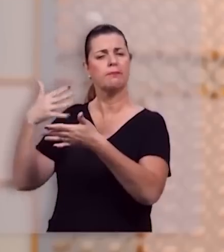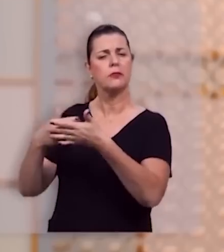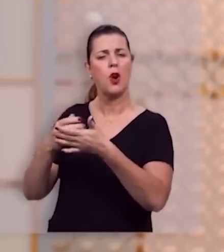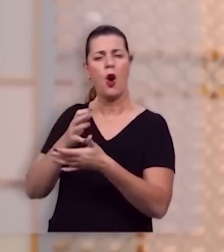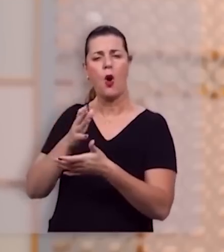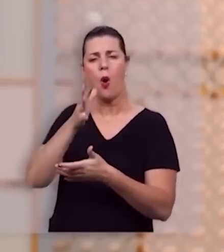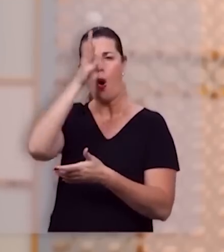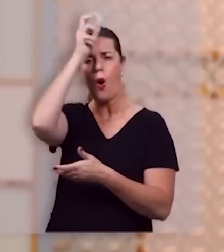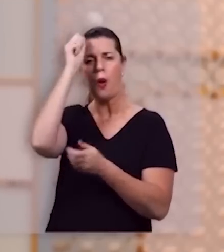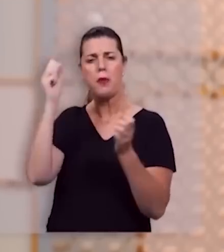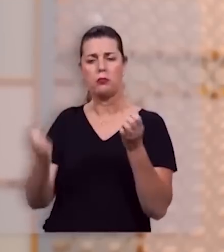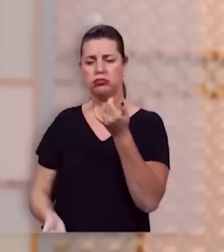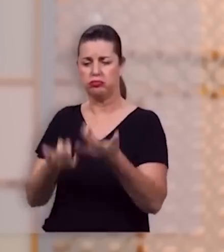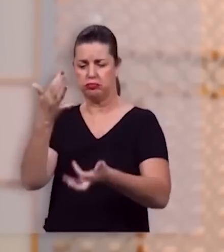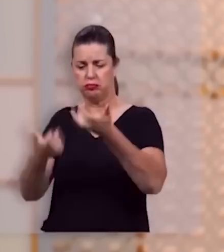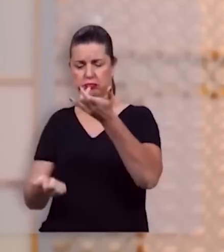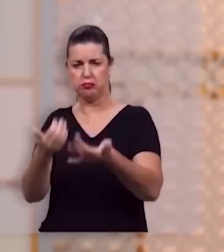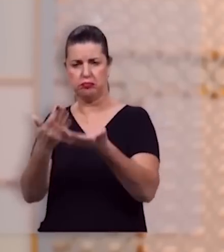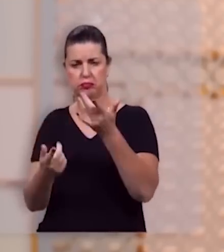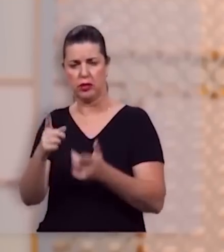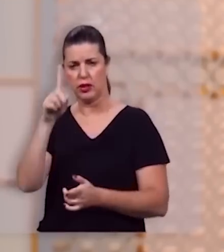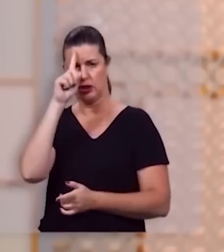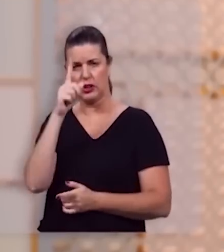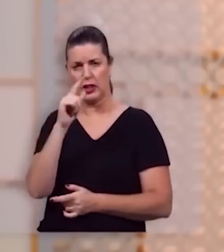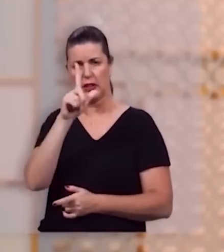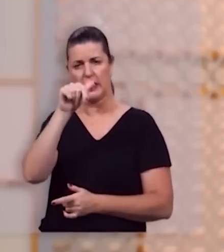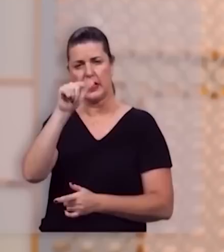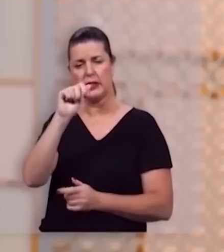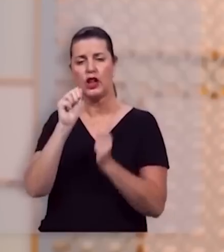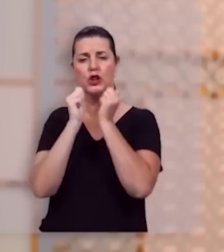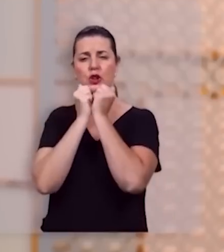em 17 de julho do ano 64.